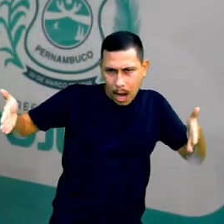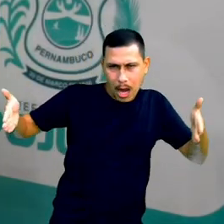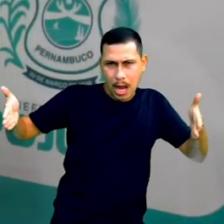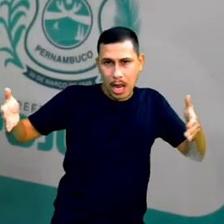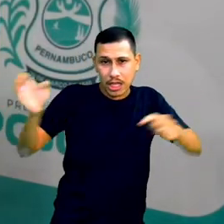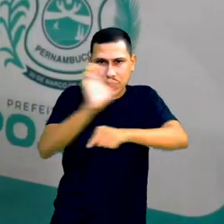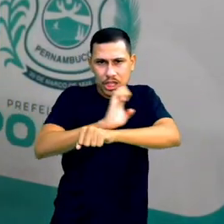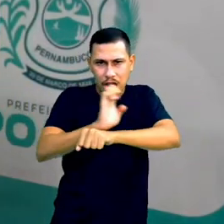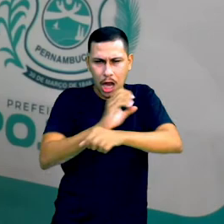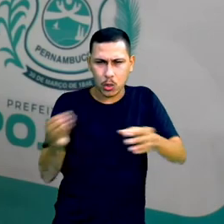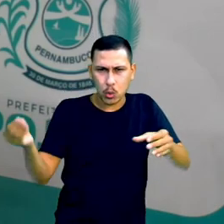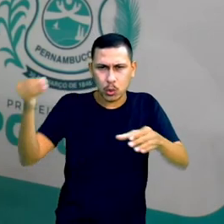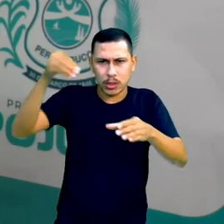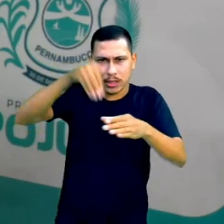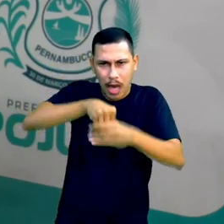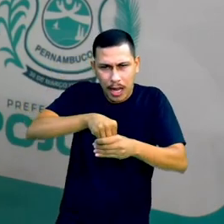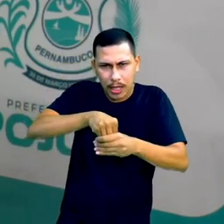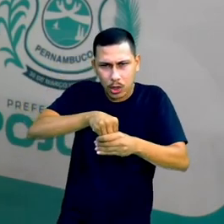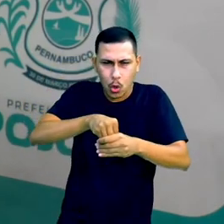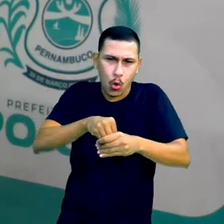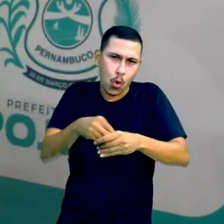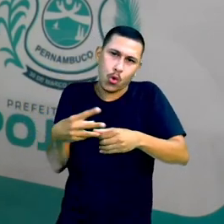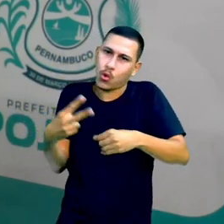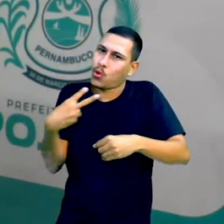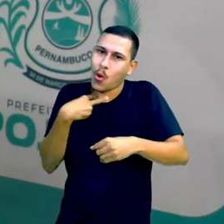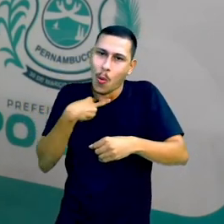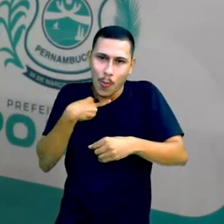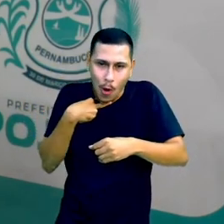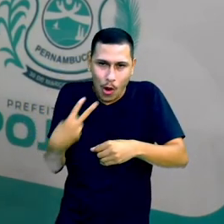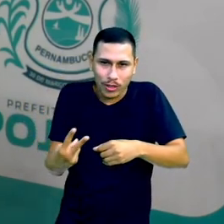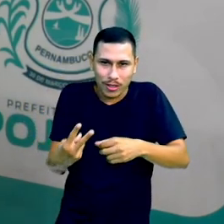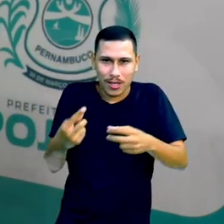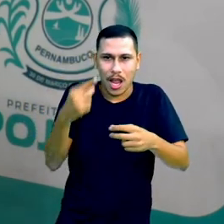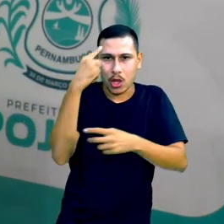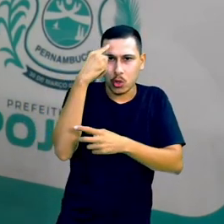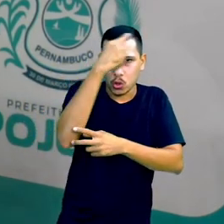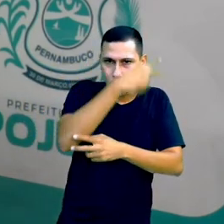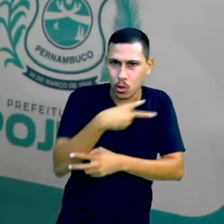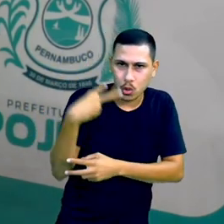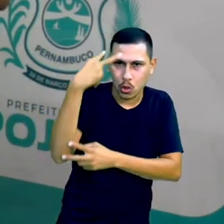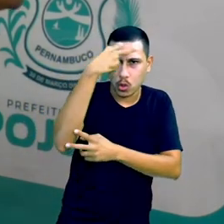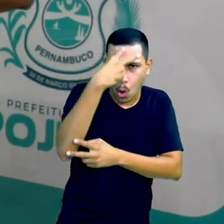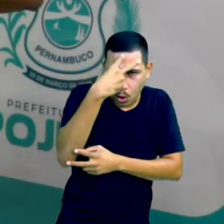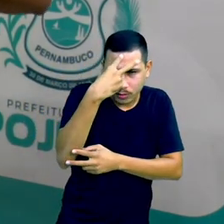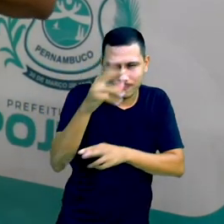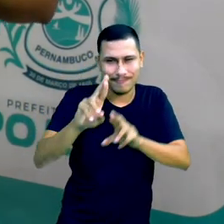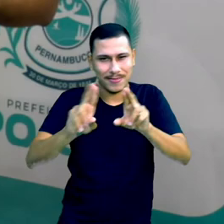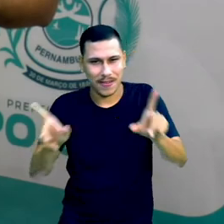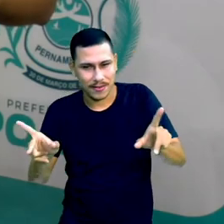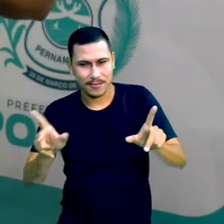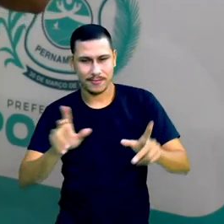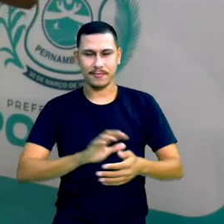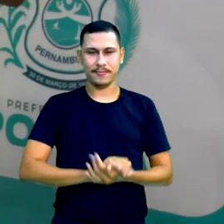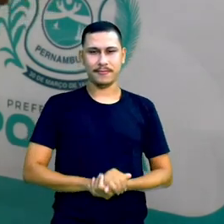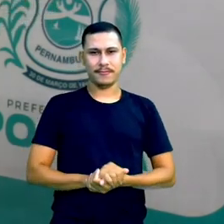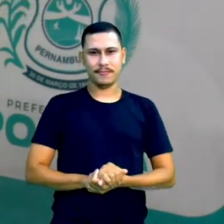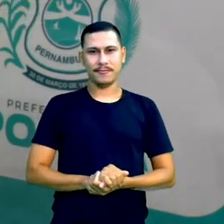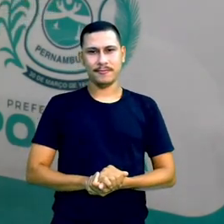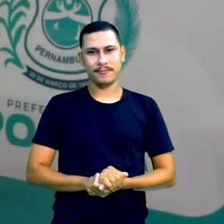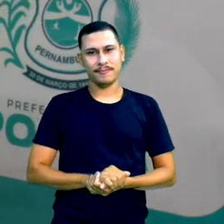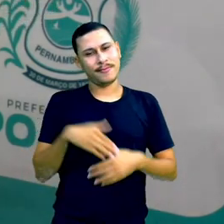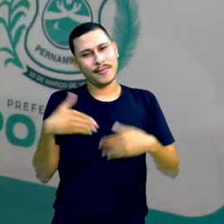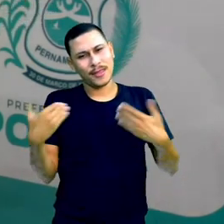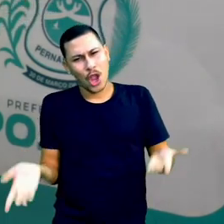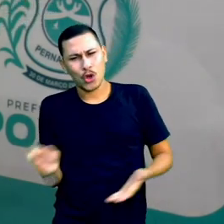mesmo estado a gente não tenha duas horas, dois horários diferentes. Ok? Bem, pessoal, com